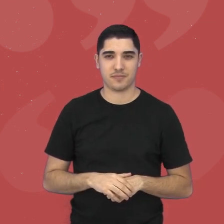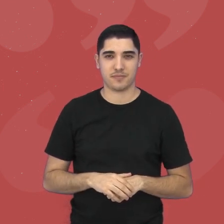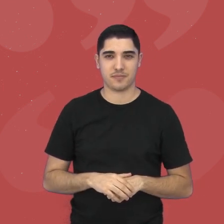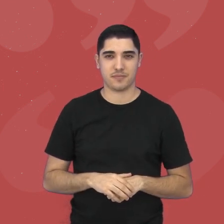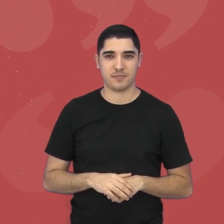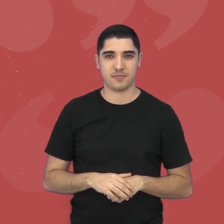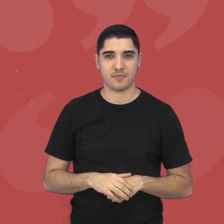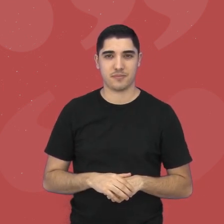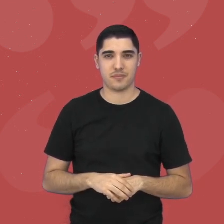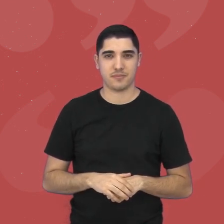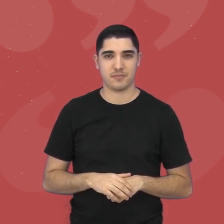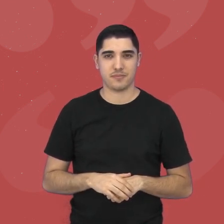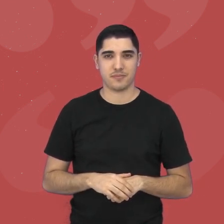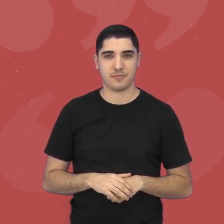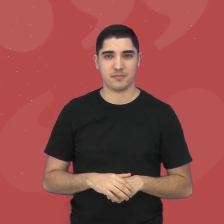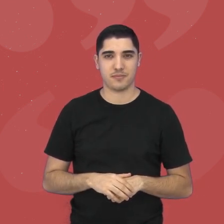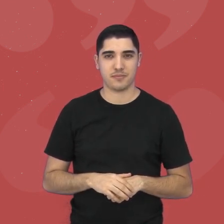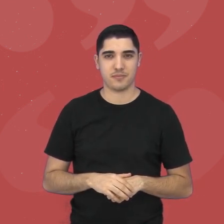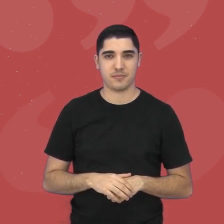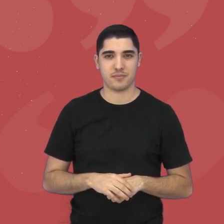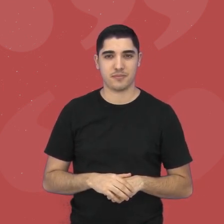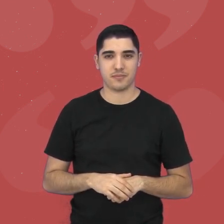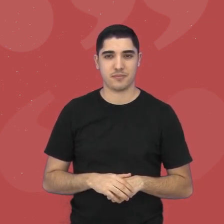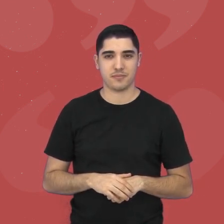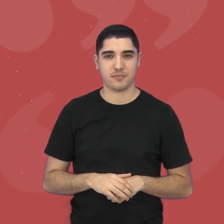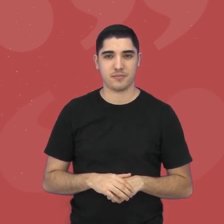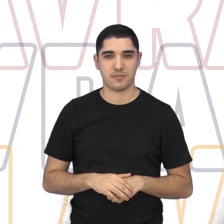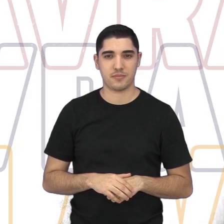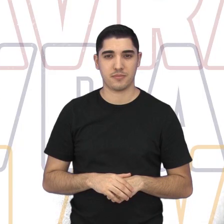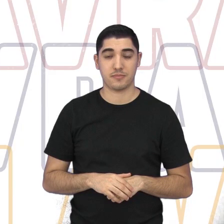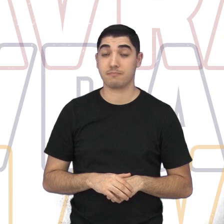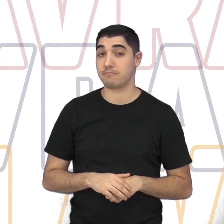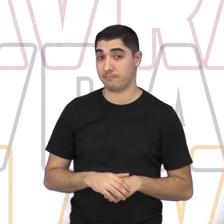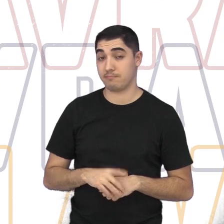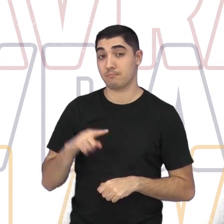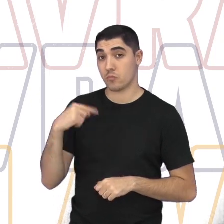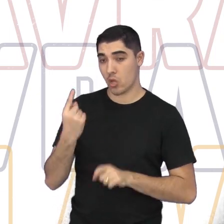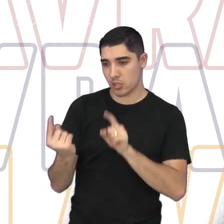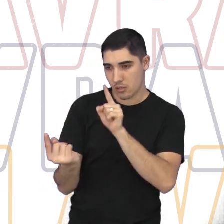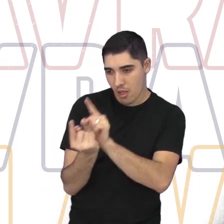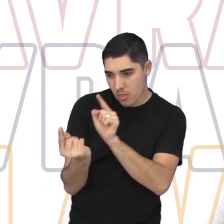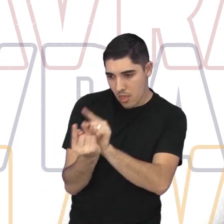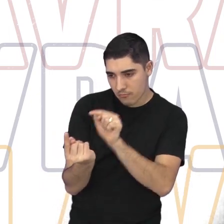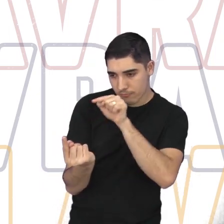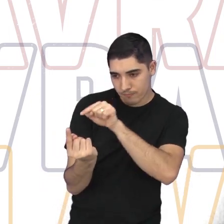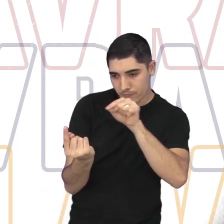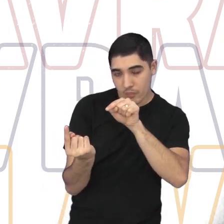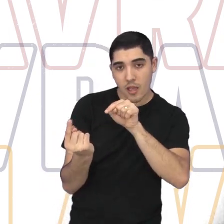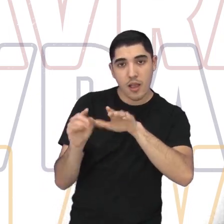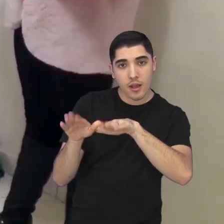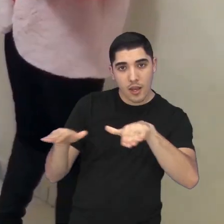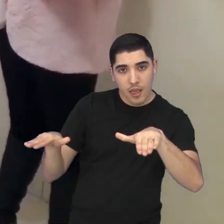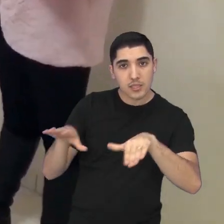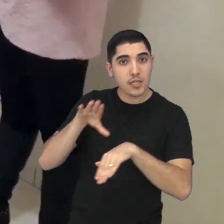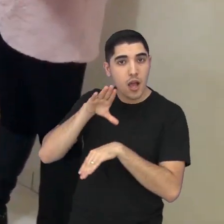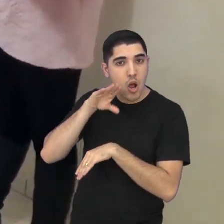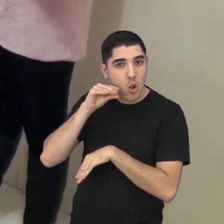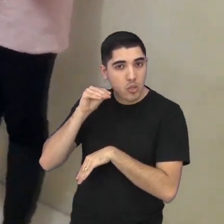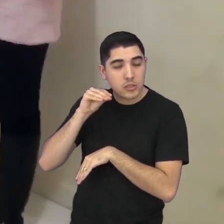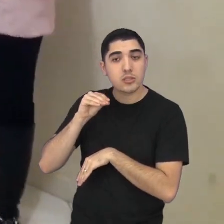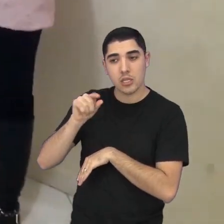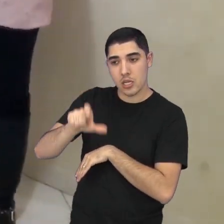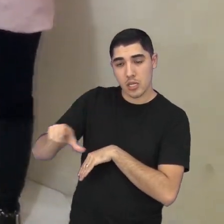perfil das pessoas que são assistidas pela Contraponto? Nós atendemos crianças e adolescentes.